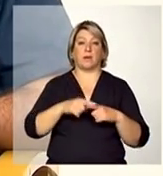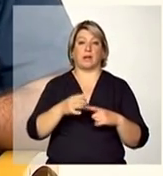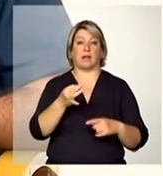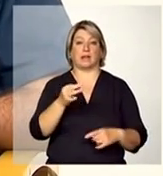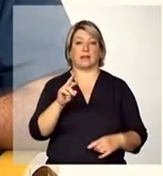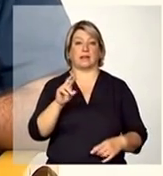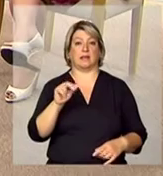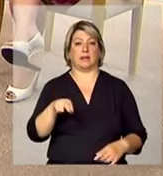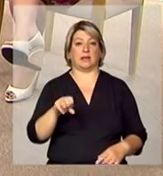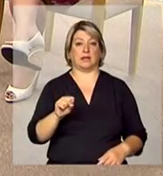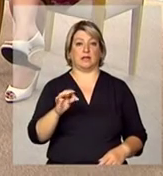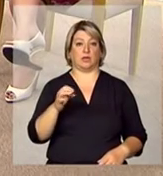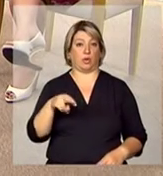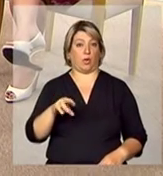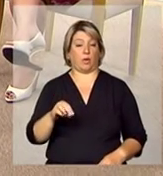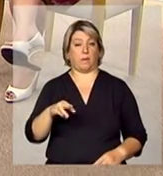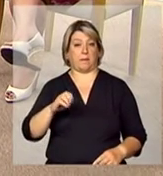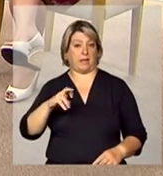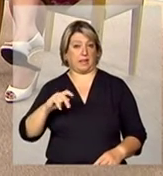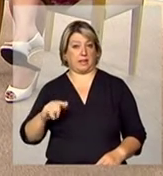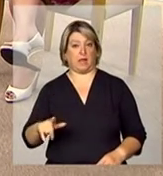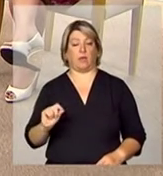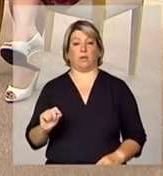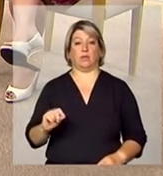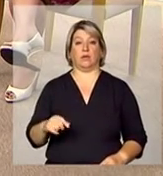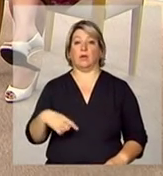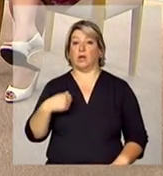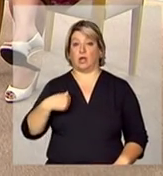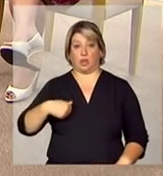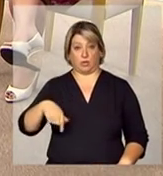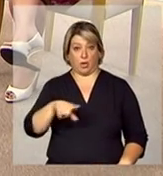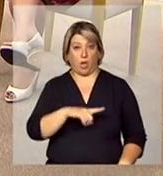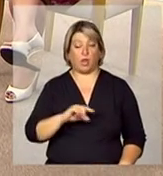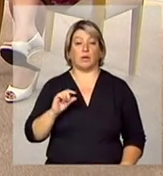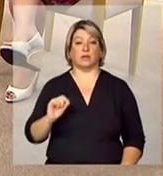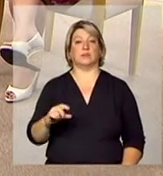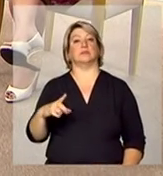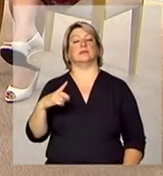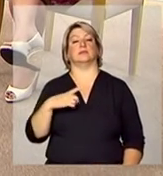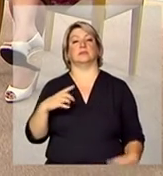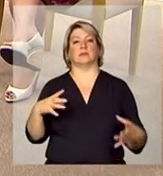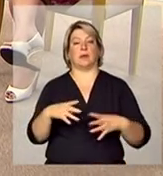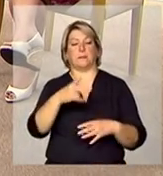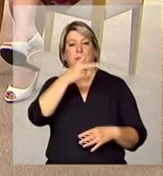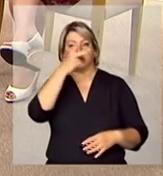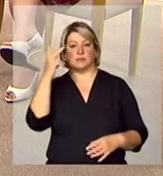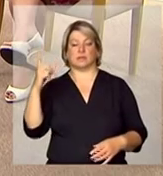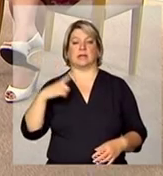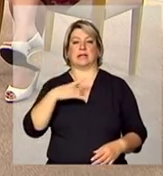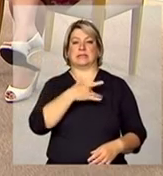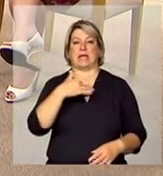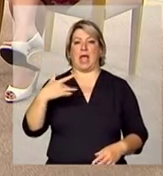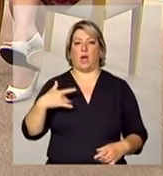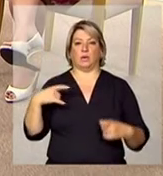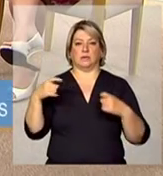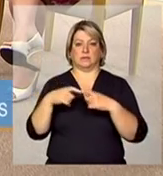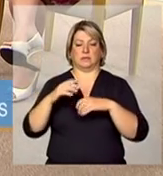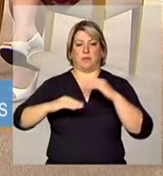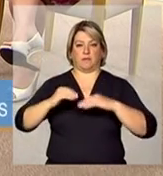tem a proposta não é que a gente tenha profissionais de saúde inseridos na residência inclusiva e as pessoas com transtorno mental elas necessitam de